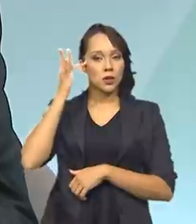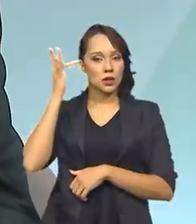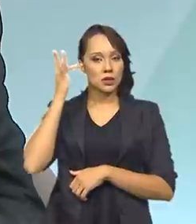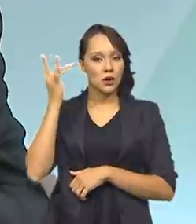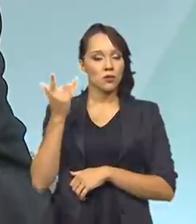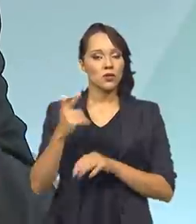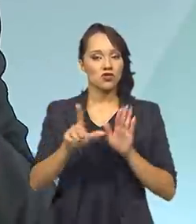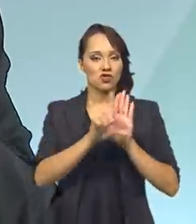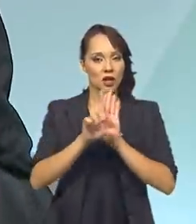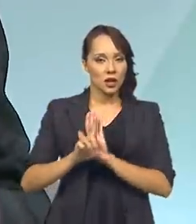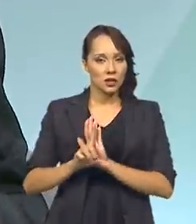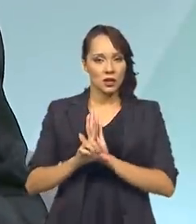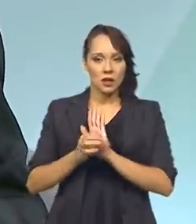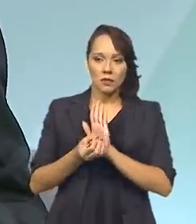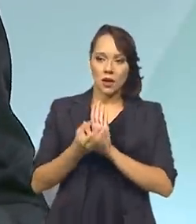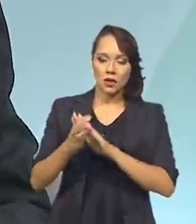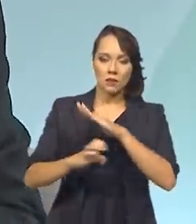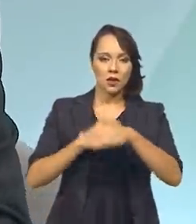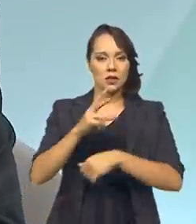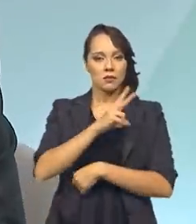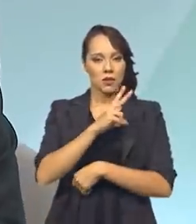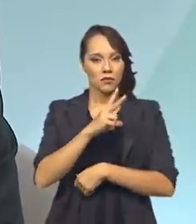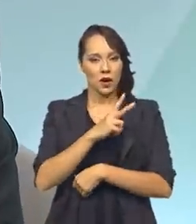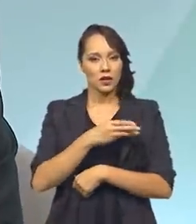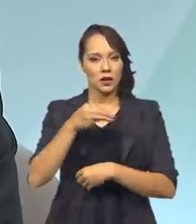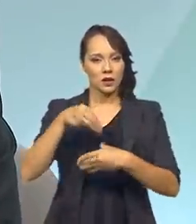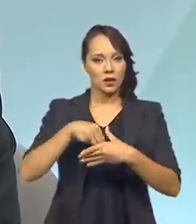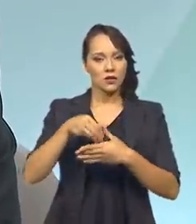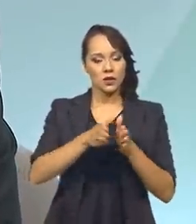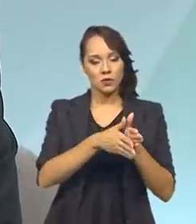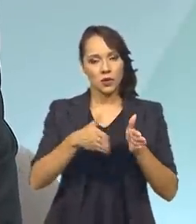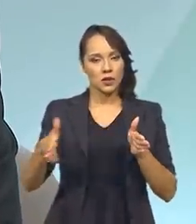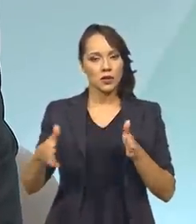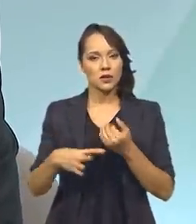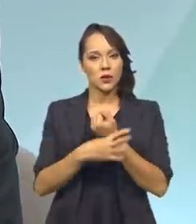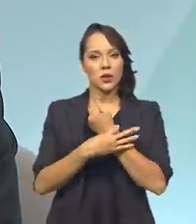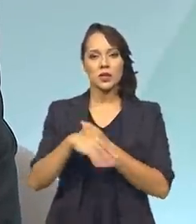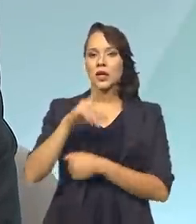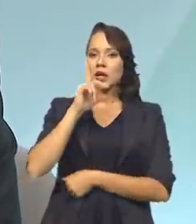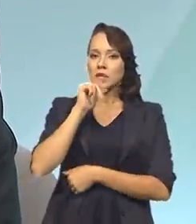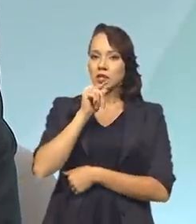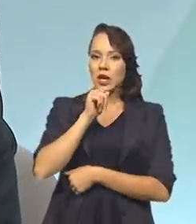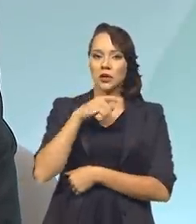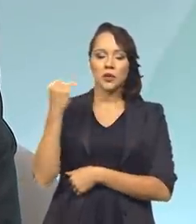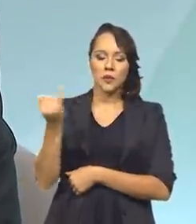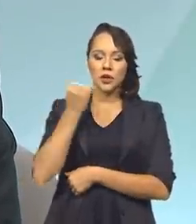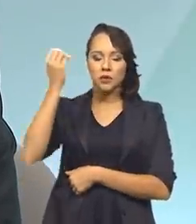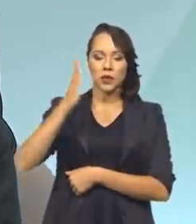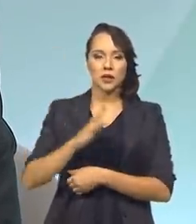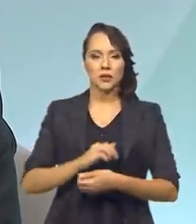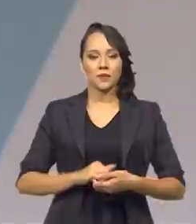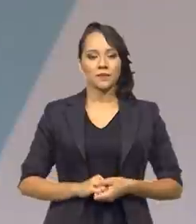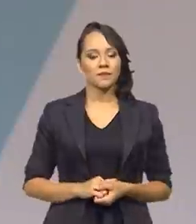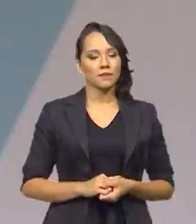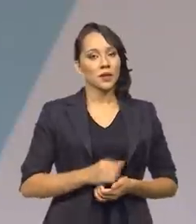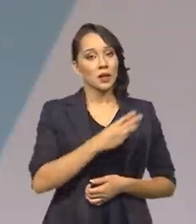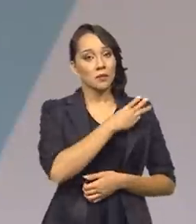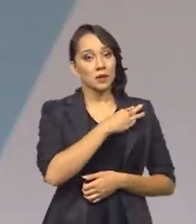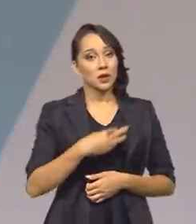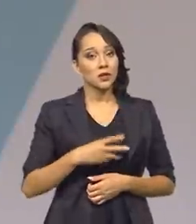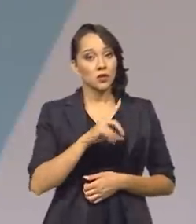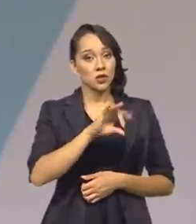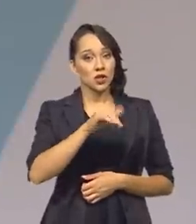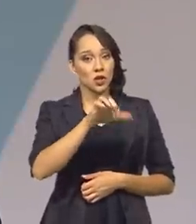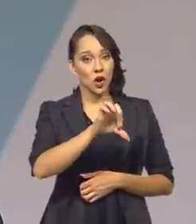marcos regulatórios para trazermos a iniciativa privada para dentro desse processo de segurança hídrica tão necessária para o país. Ministro, no último